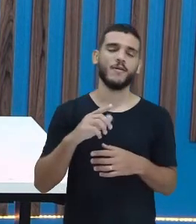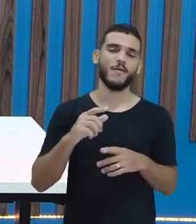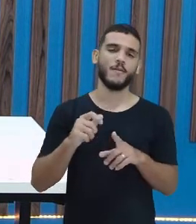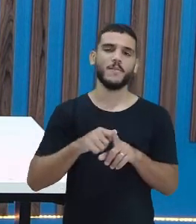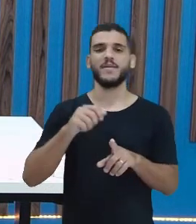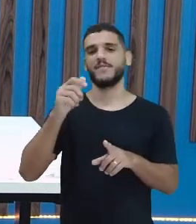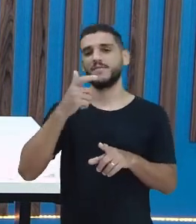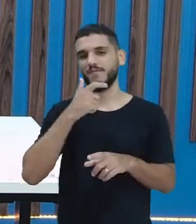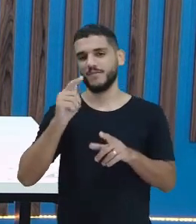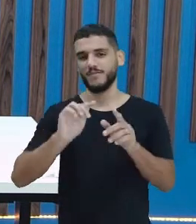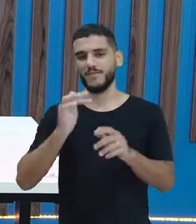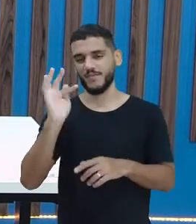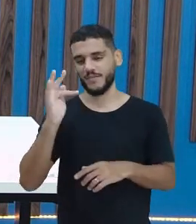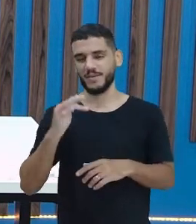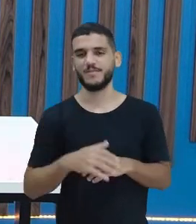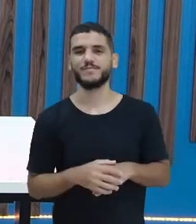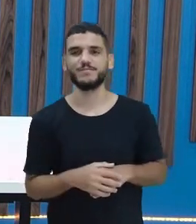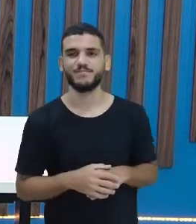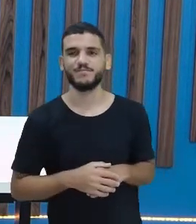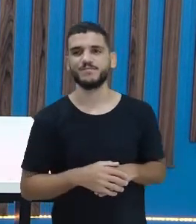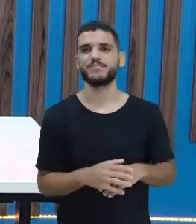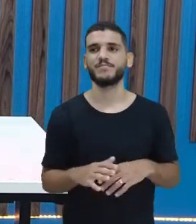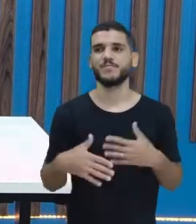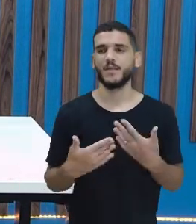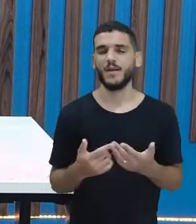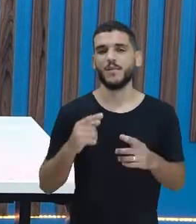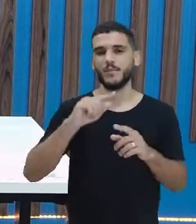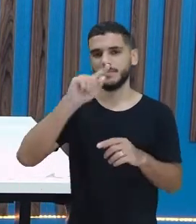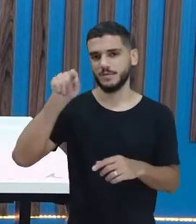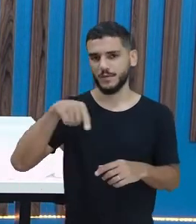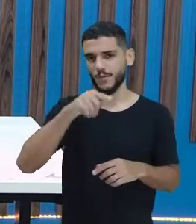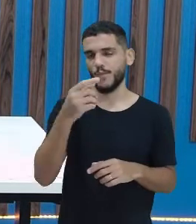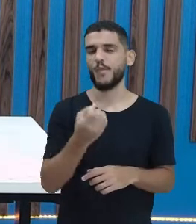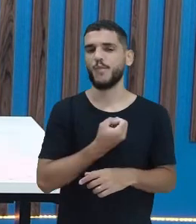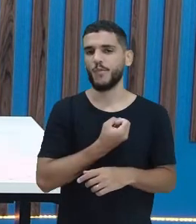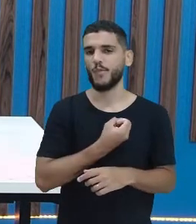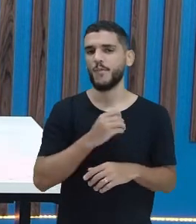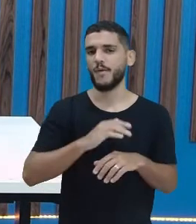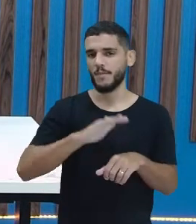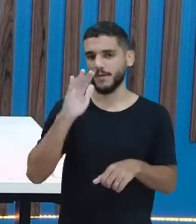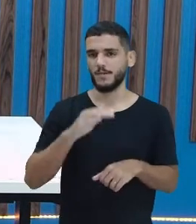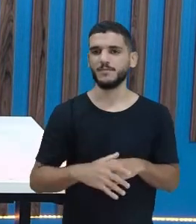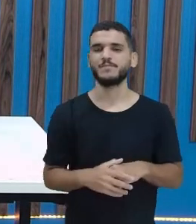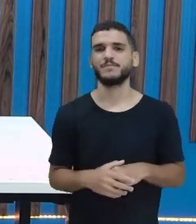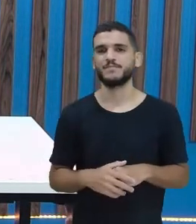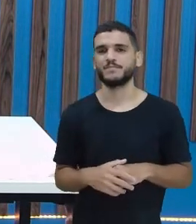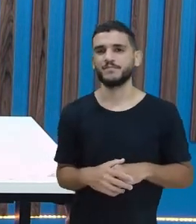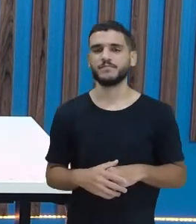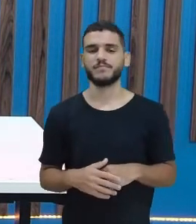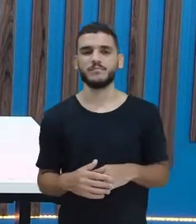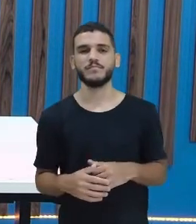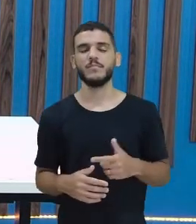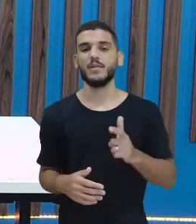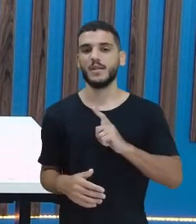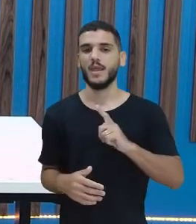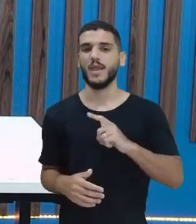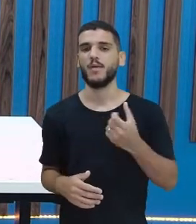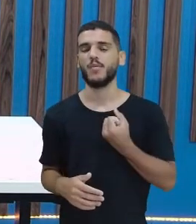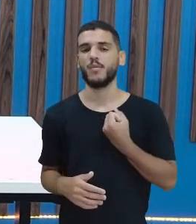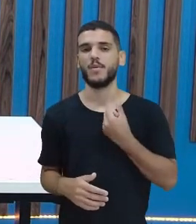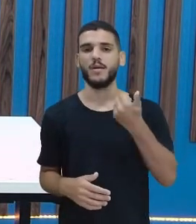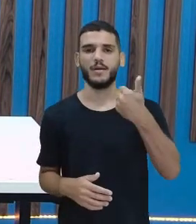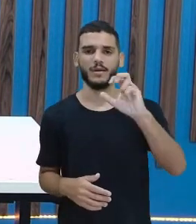certo? Então, vamos lá. Circule o número maior. Aí eu tenho o número 15, que é composto de 5